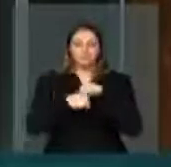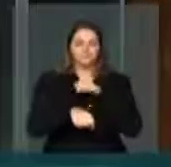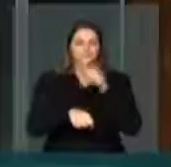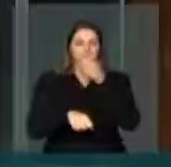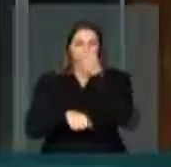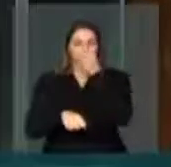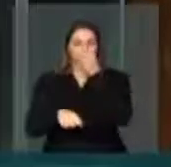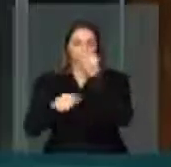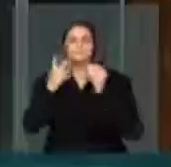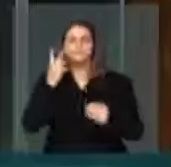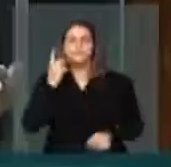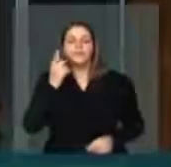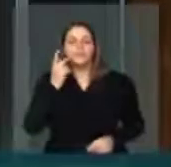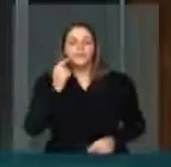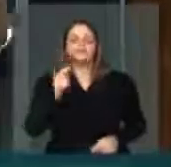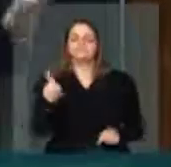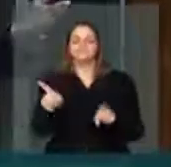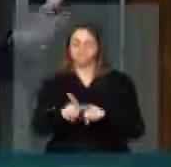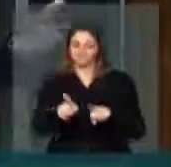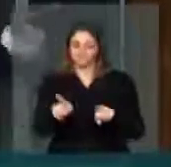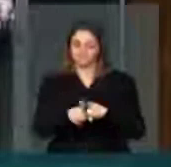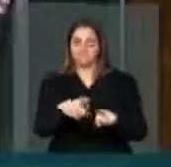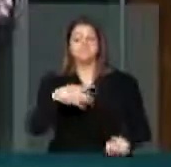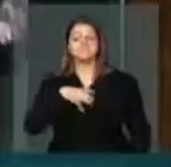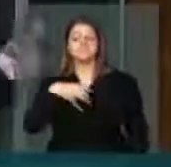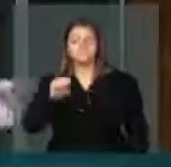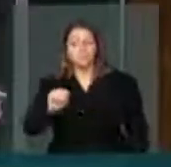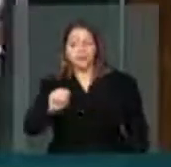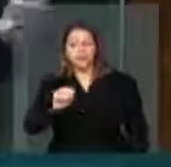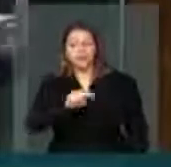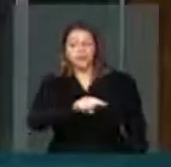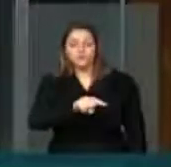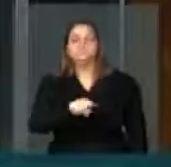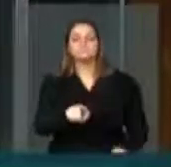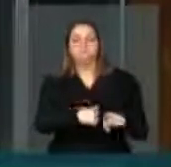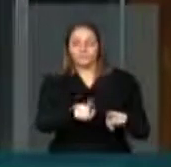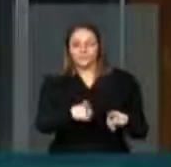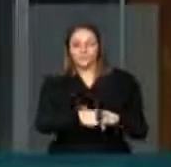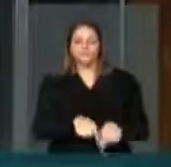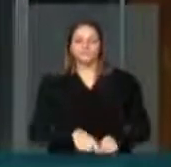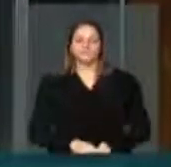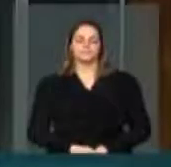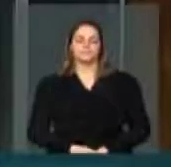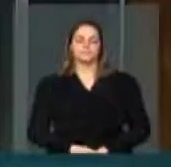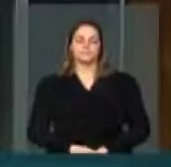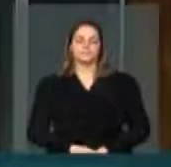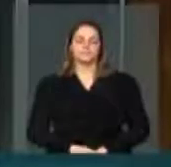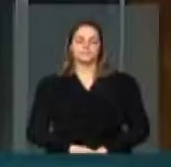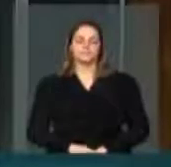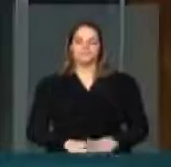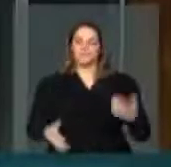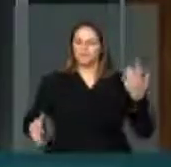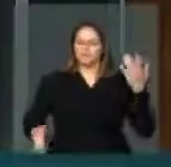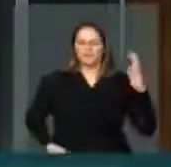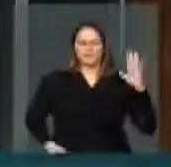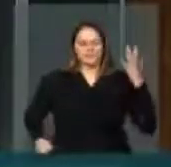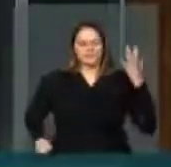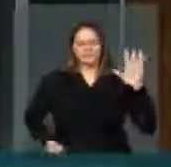Fortaleza, Cabo Sabino, Matança, Salvador, Marcelá, Matança, a bandidagem,